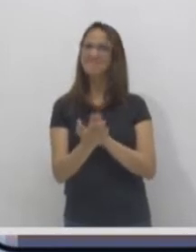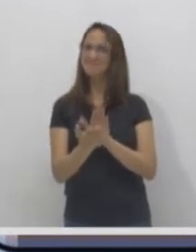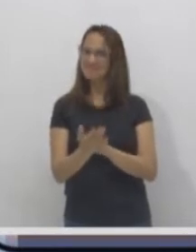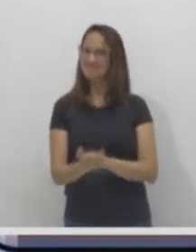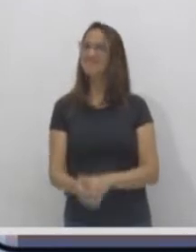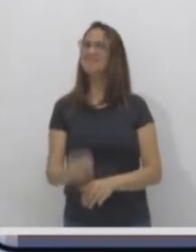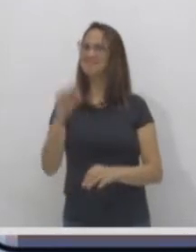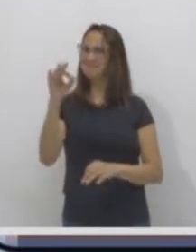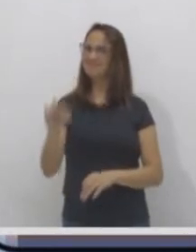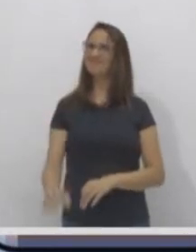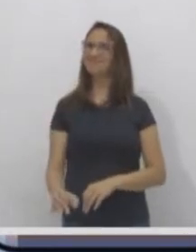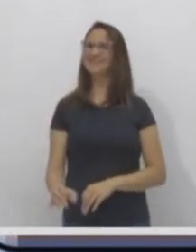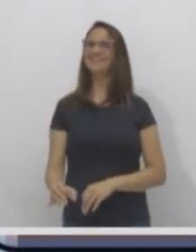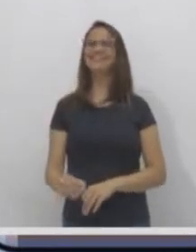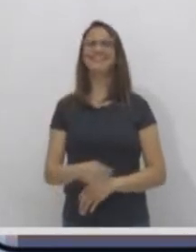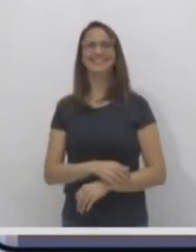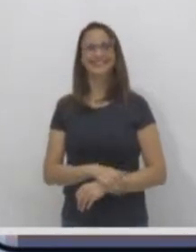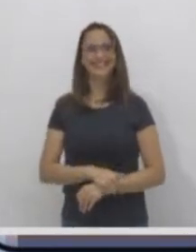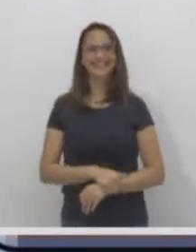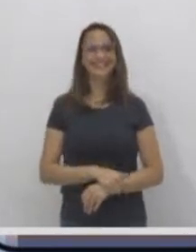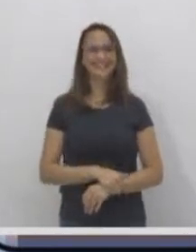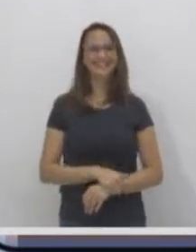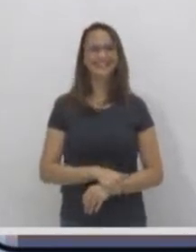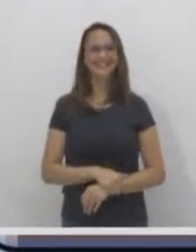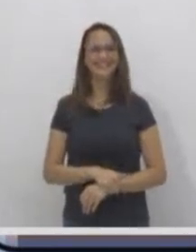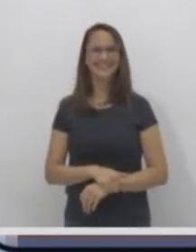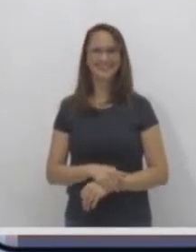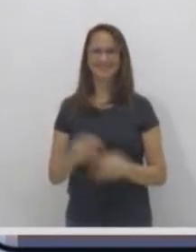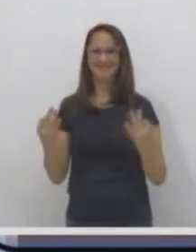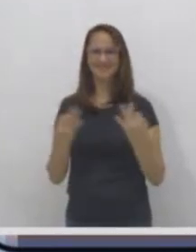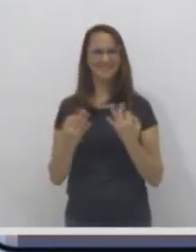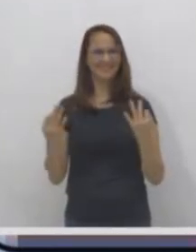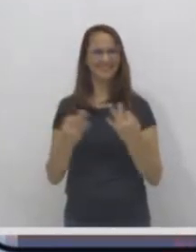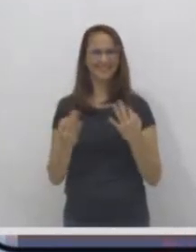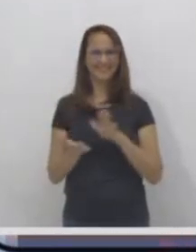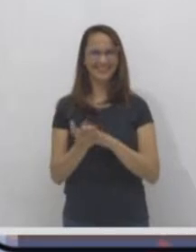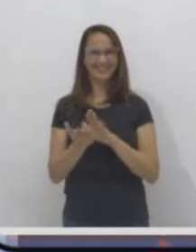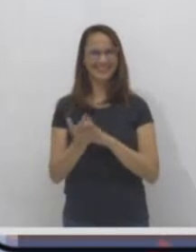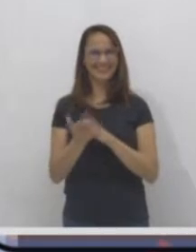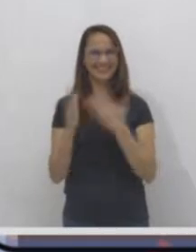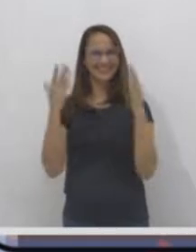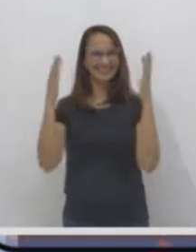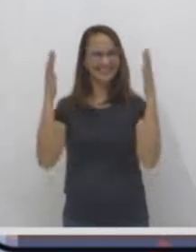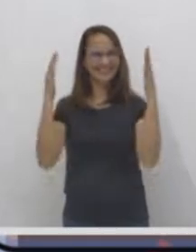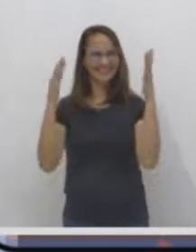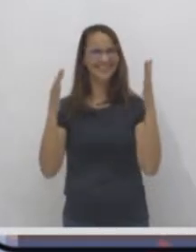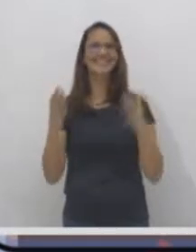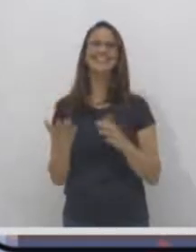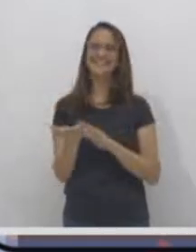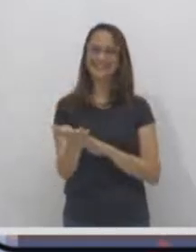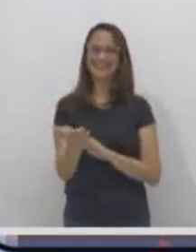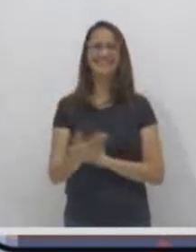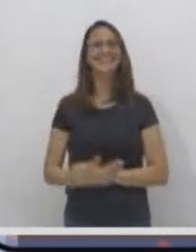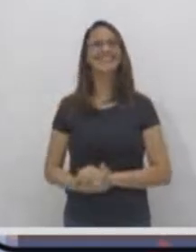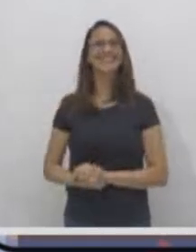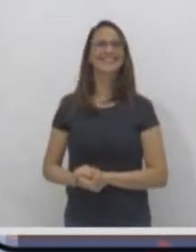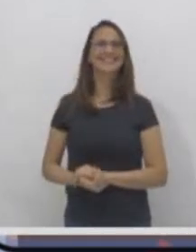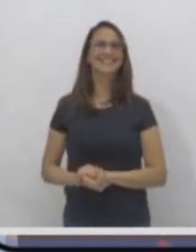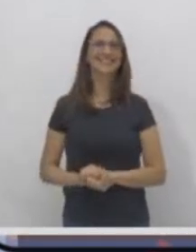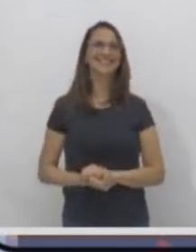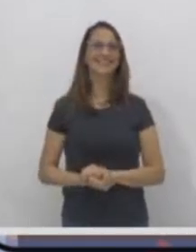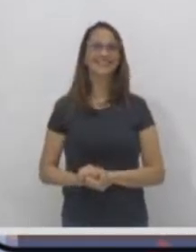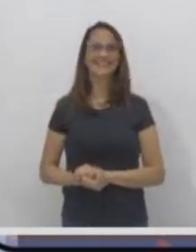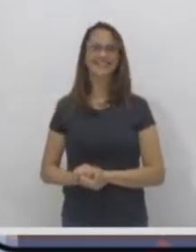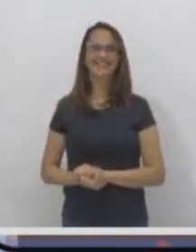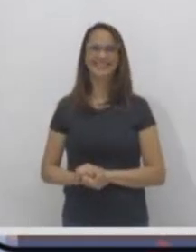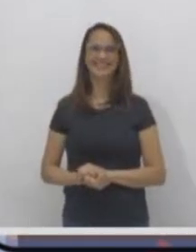está perfeito, casa e seu dono, você está de parabéns, uma salva de palmas para você, gostei de ver. E ó, sempre